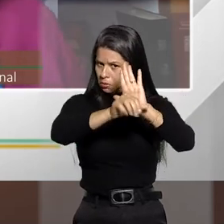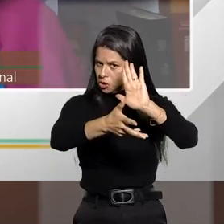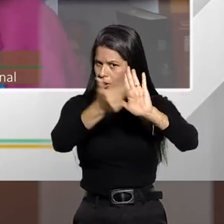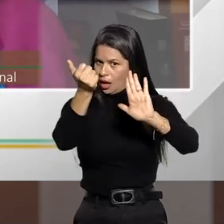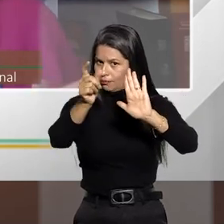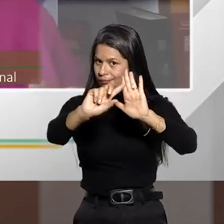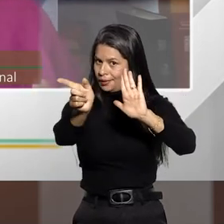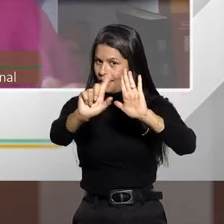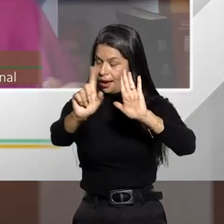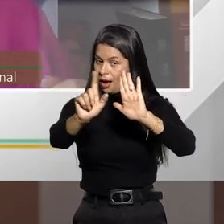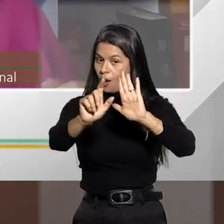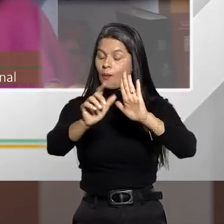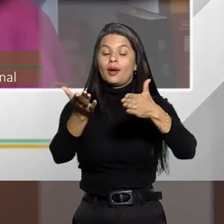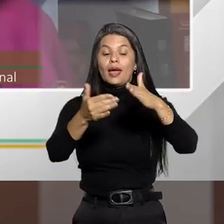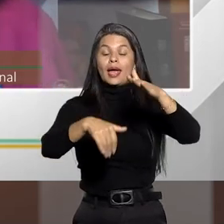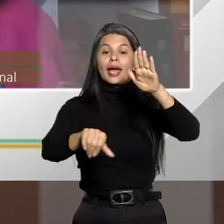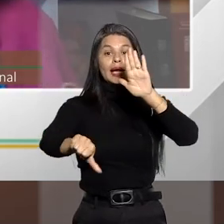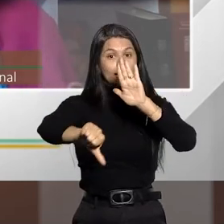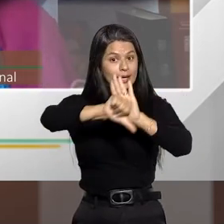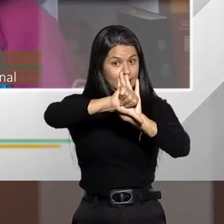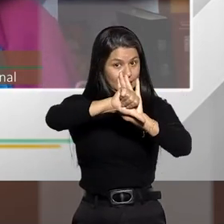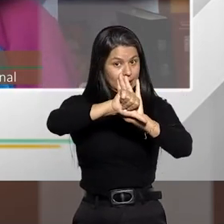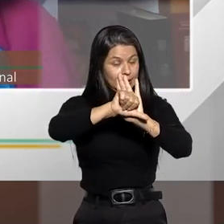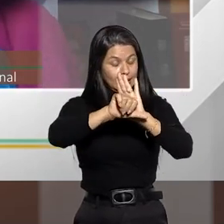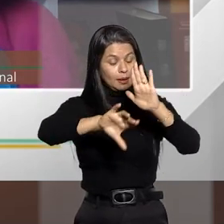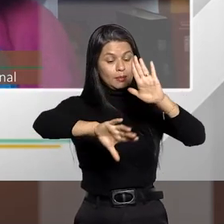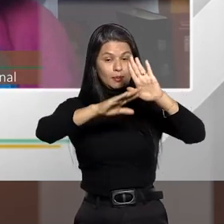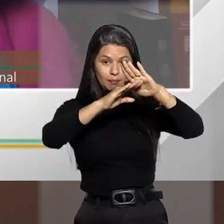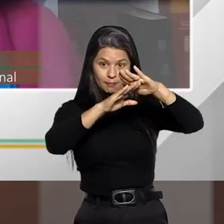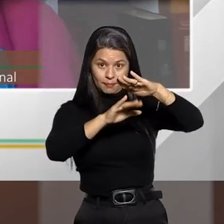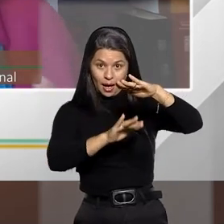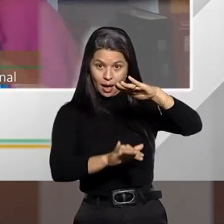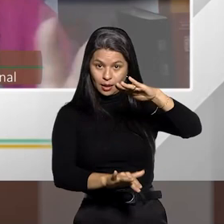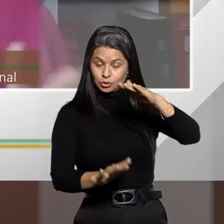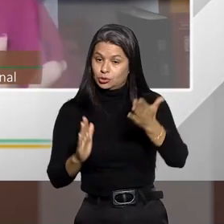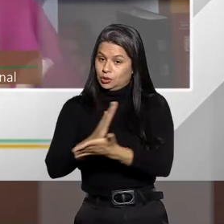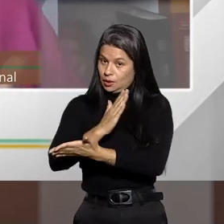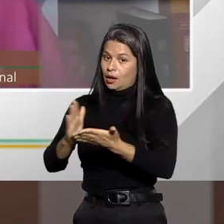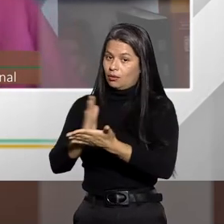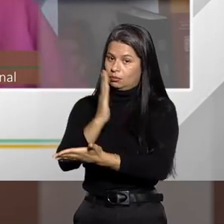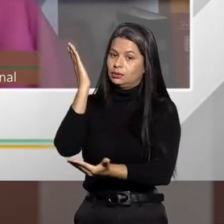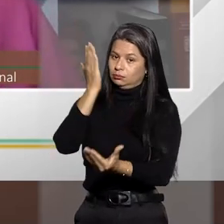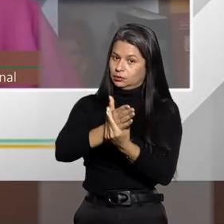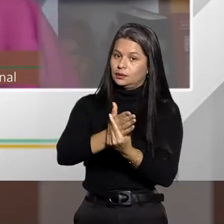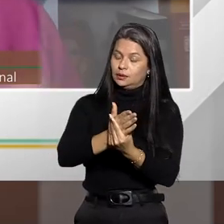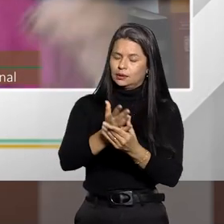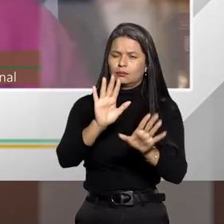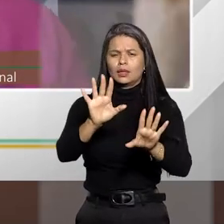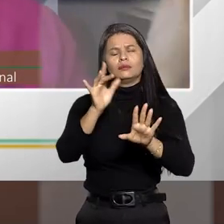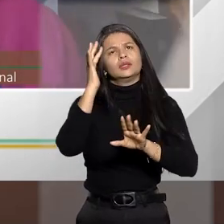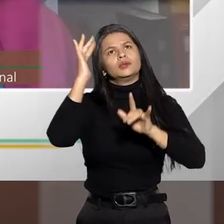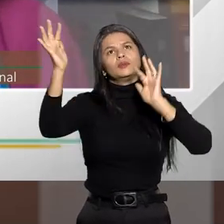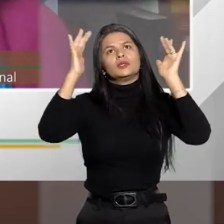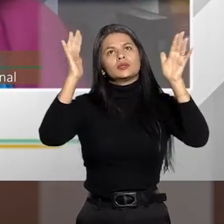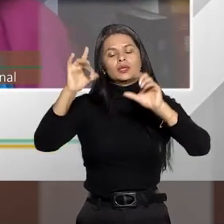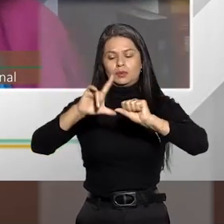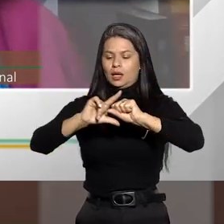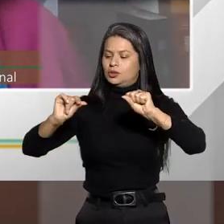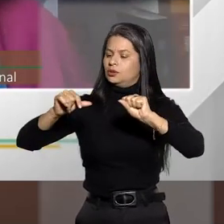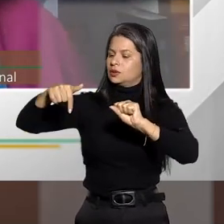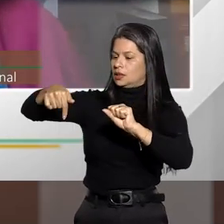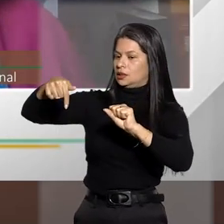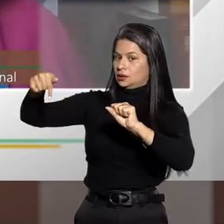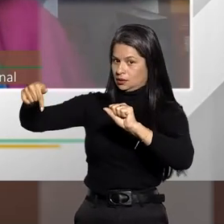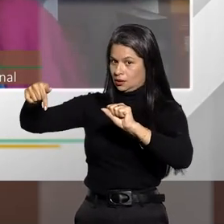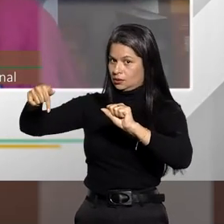Despenalizar é criar obstáculos à aplicação da sanção. Então, quando nós pensamos, nós dizemos nos artigos 77